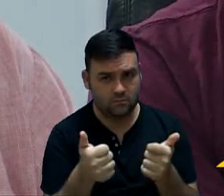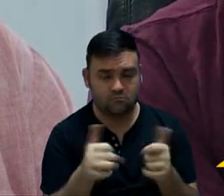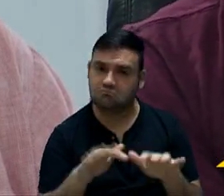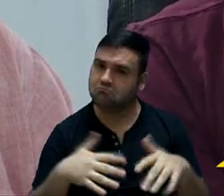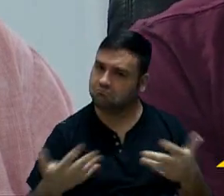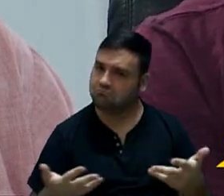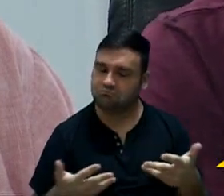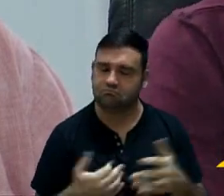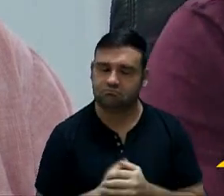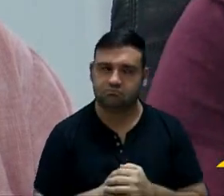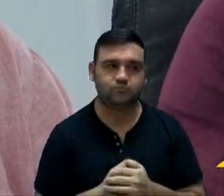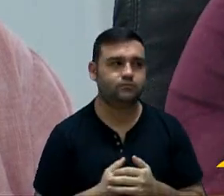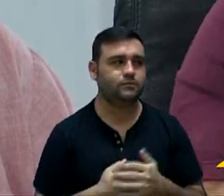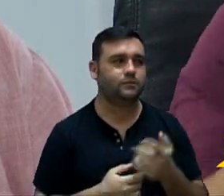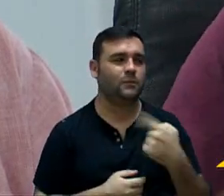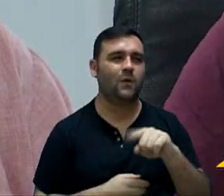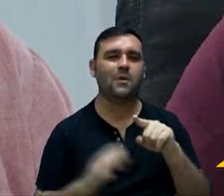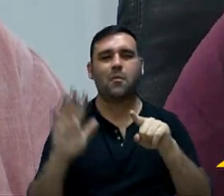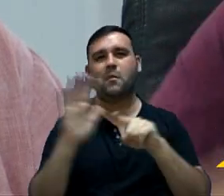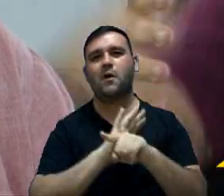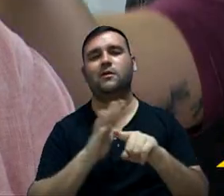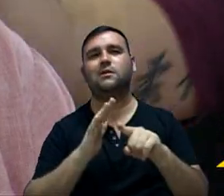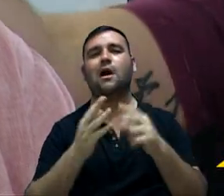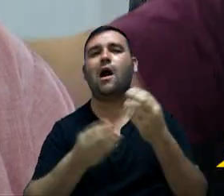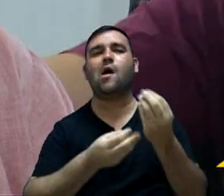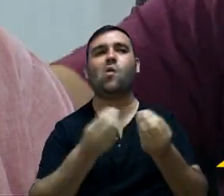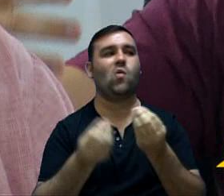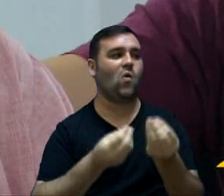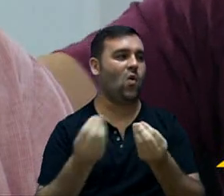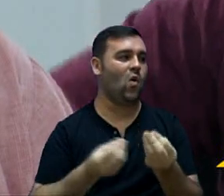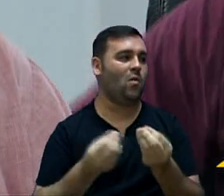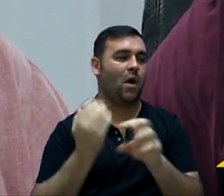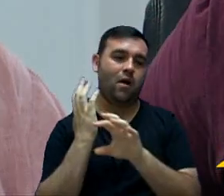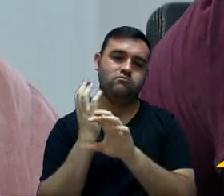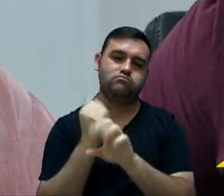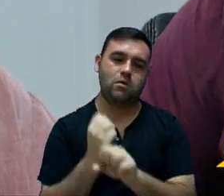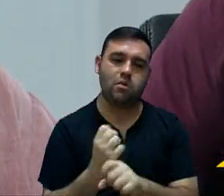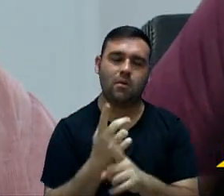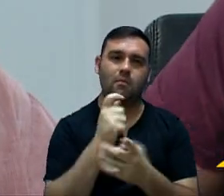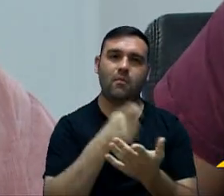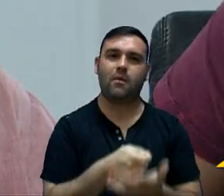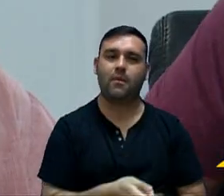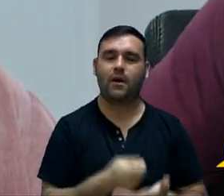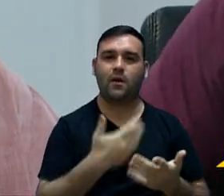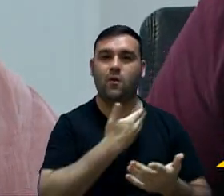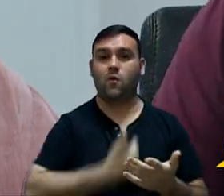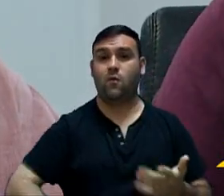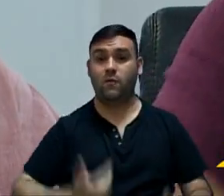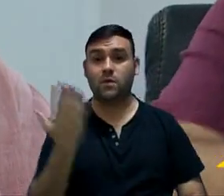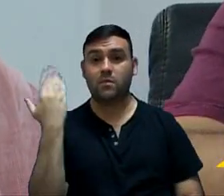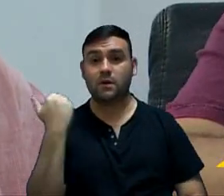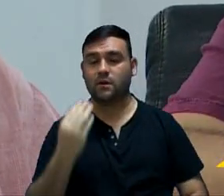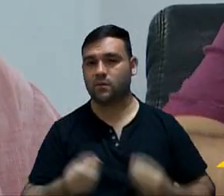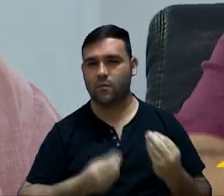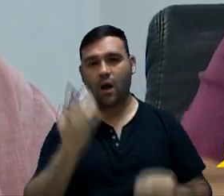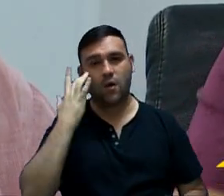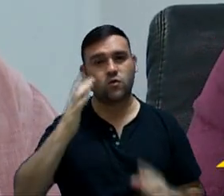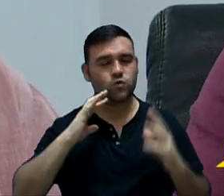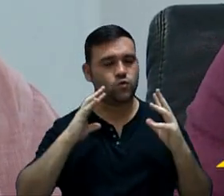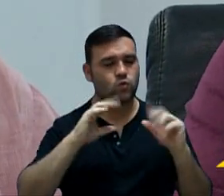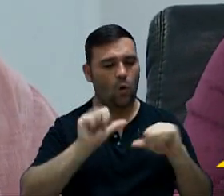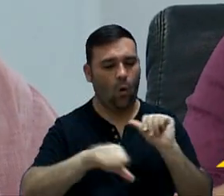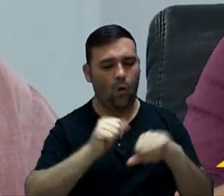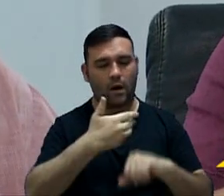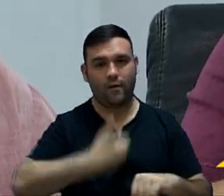Então, assim, quando se pergunta como é que veio as contas do governo passado, eu acredito que toda